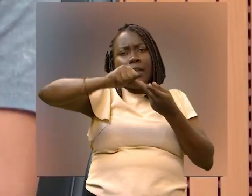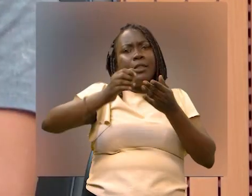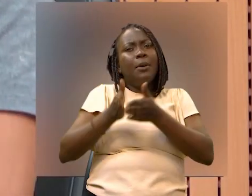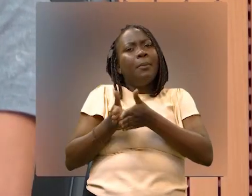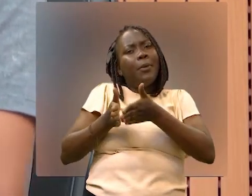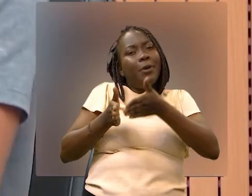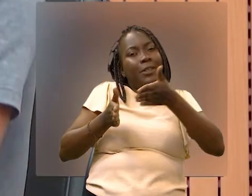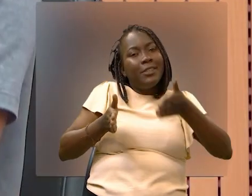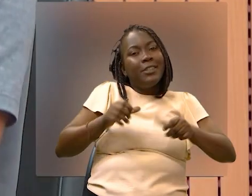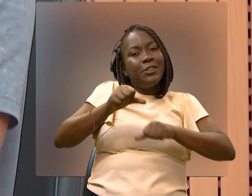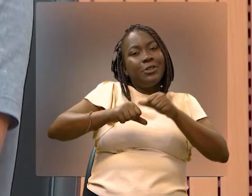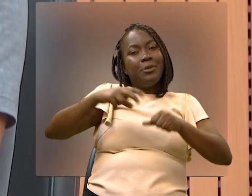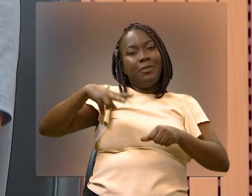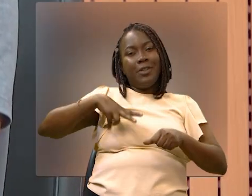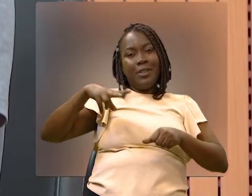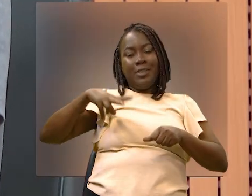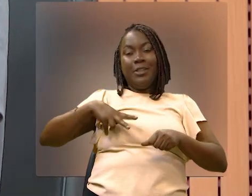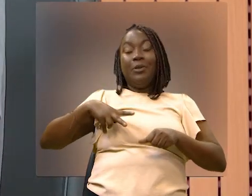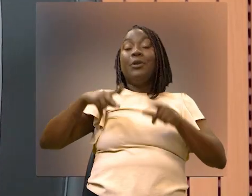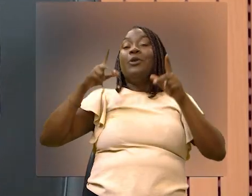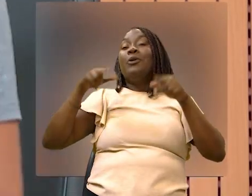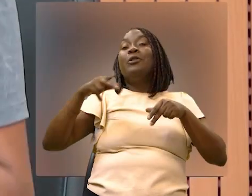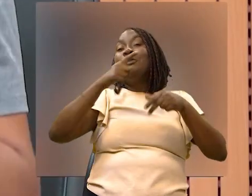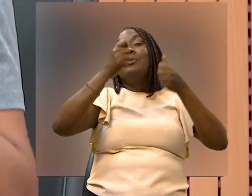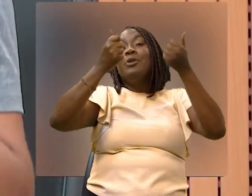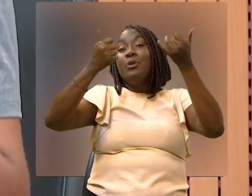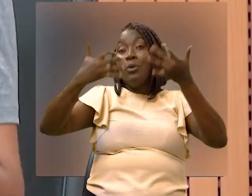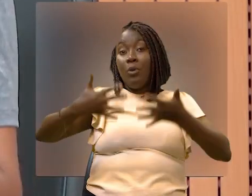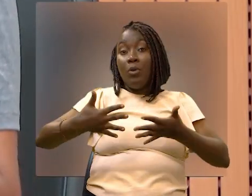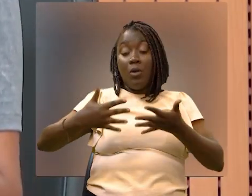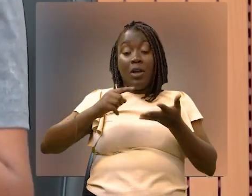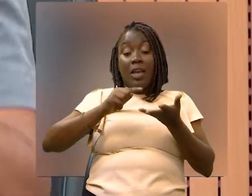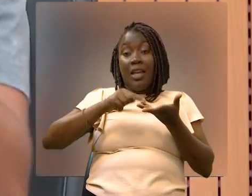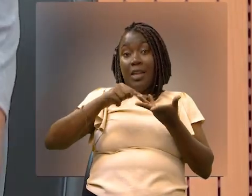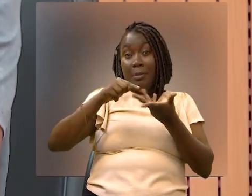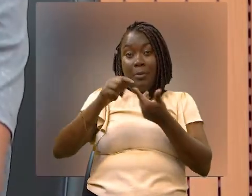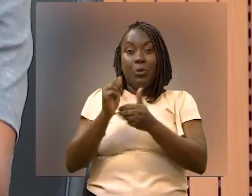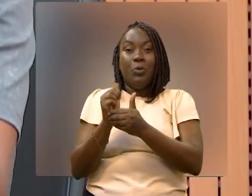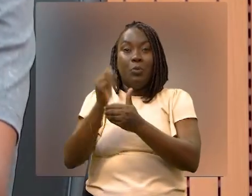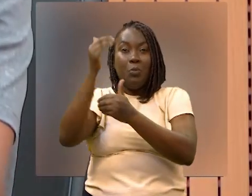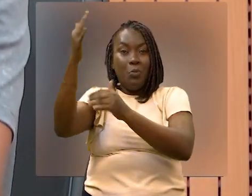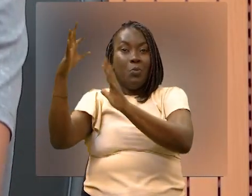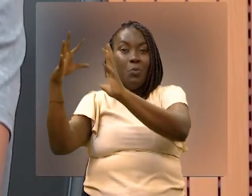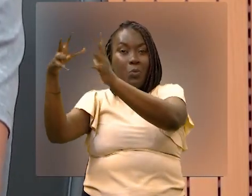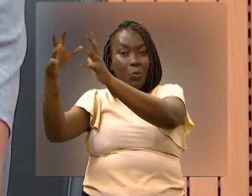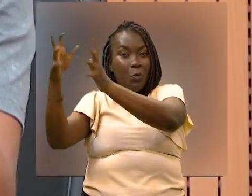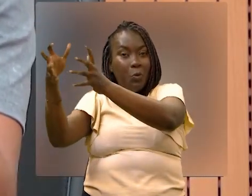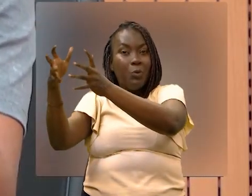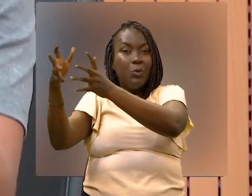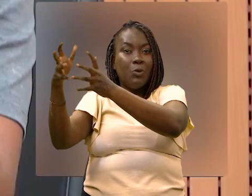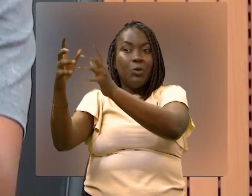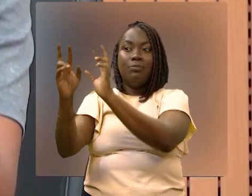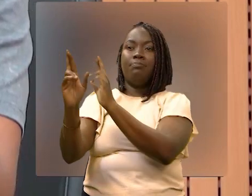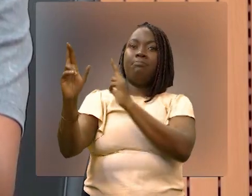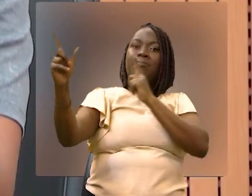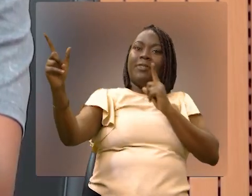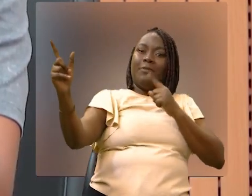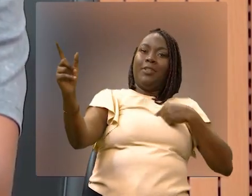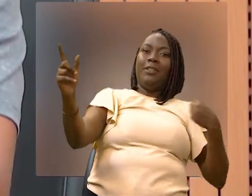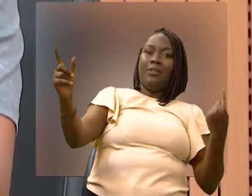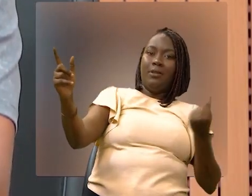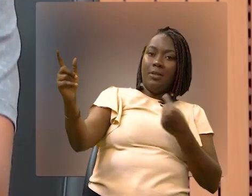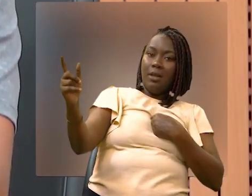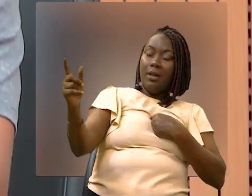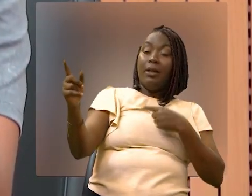consiga analisar esse processo de privatizações, como o Fajin Ames aqui falou um pouco. Além dos elementos que traz mundo afora, de que a gente está